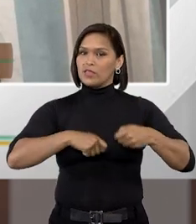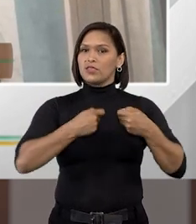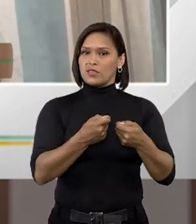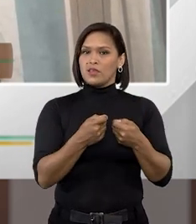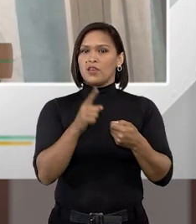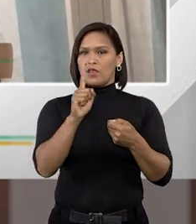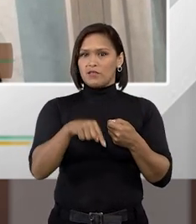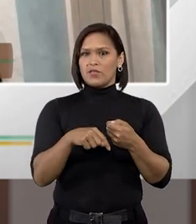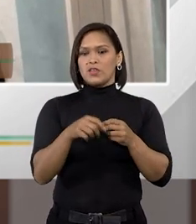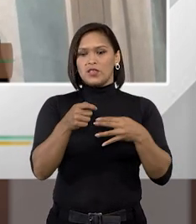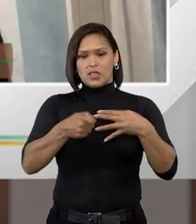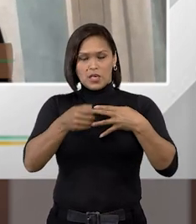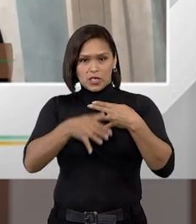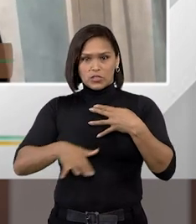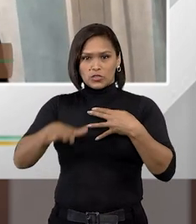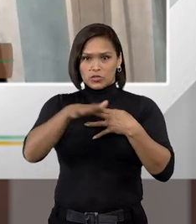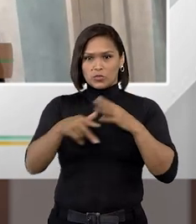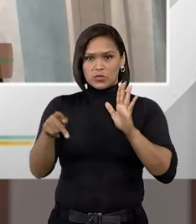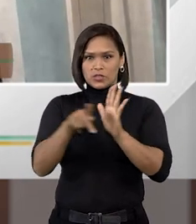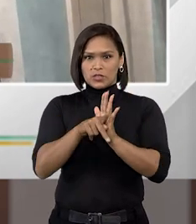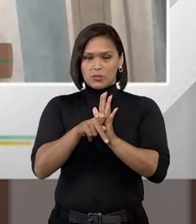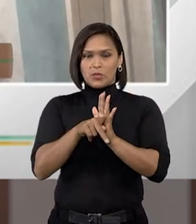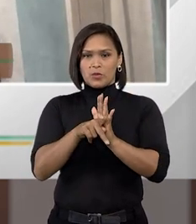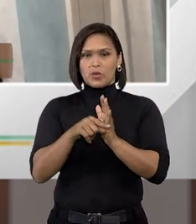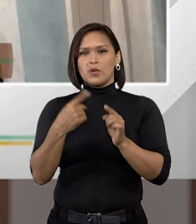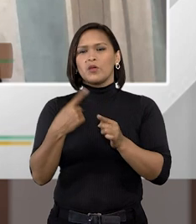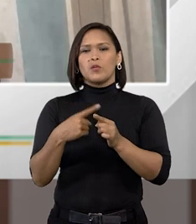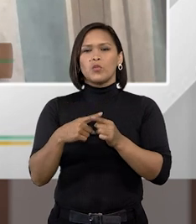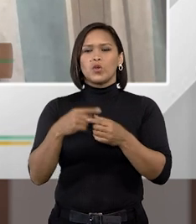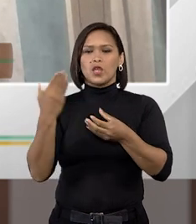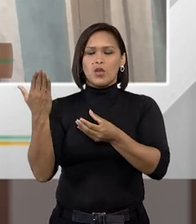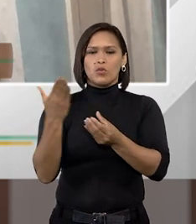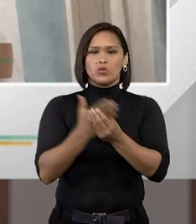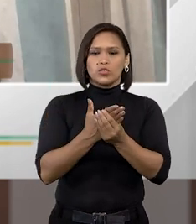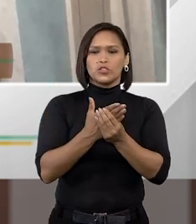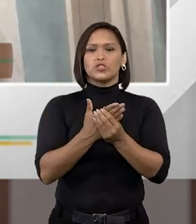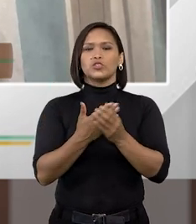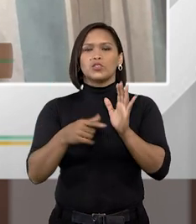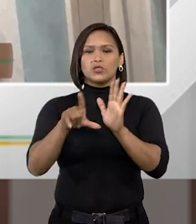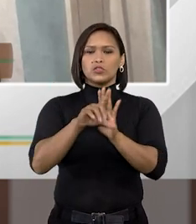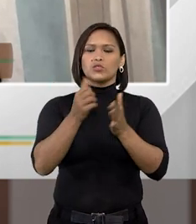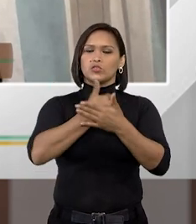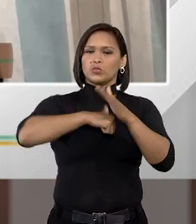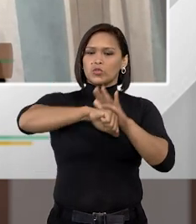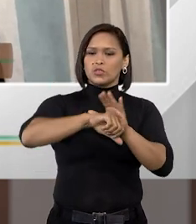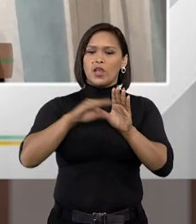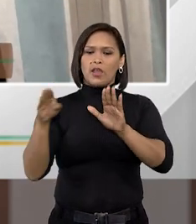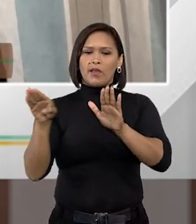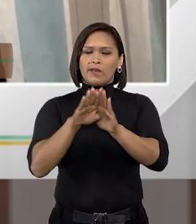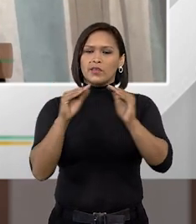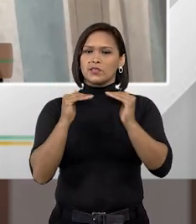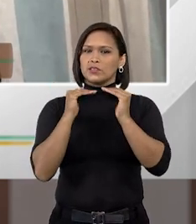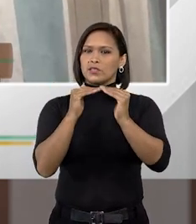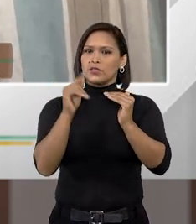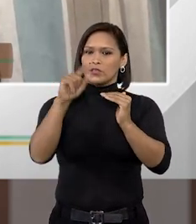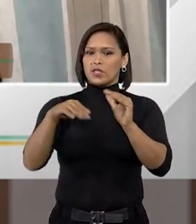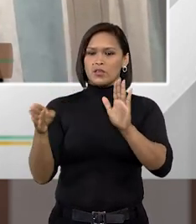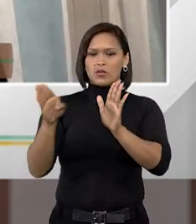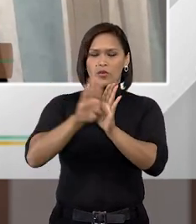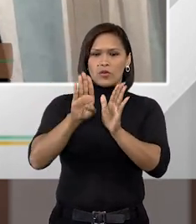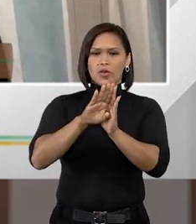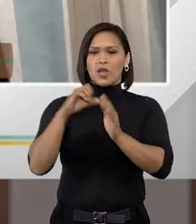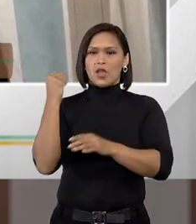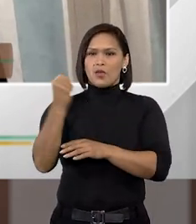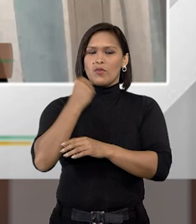a jurisdição propriamente. As demandas, os litígios, os processos que são instaurados e os